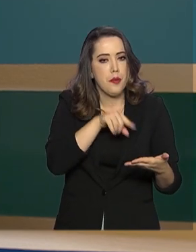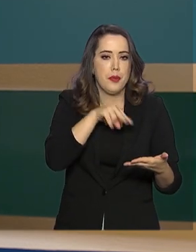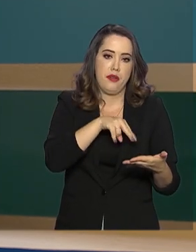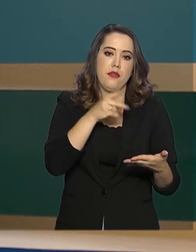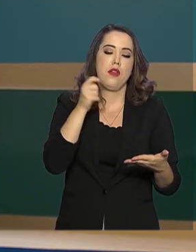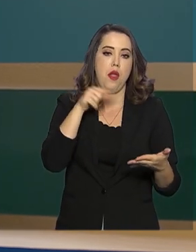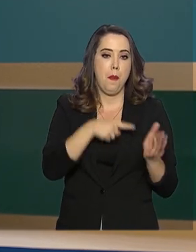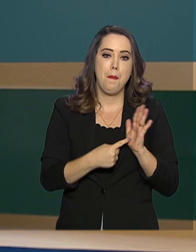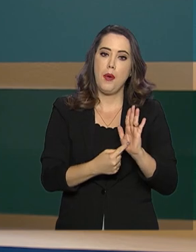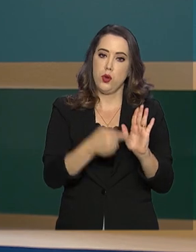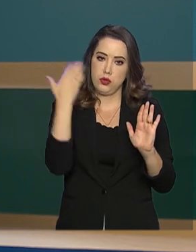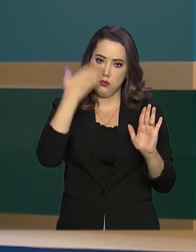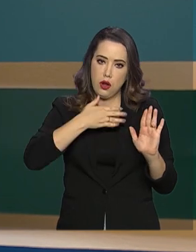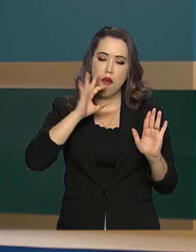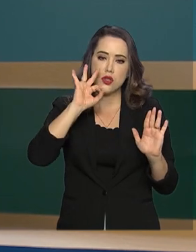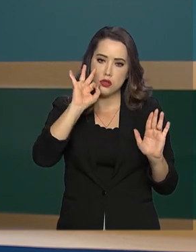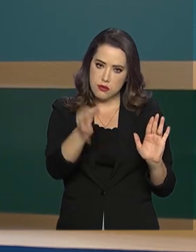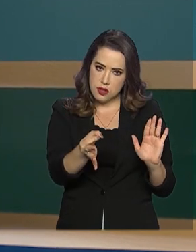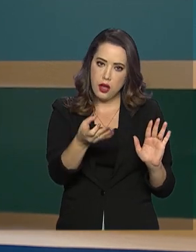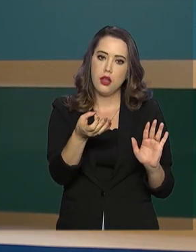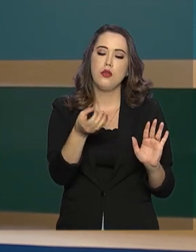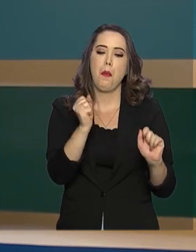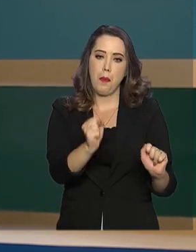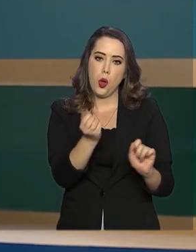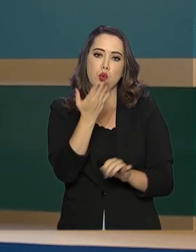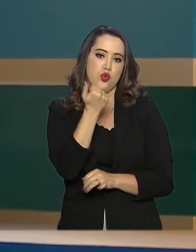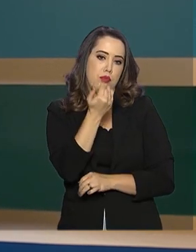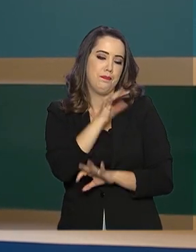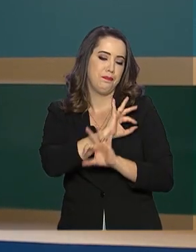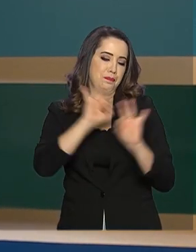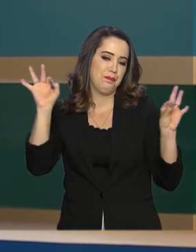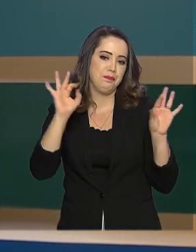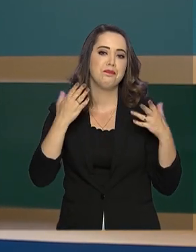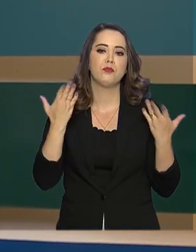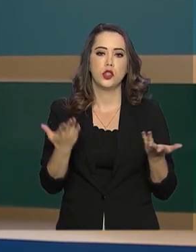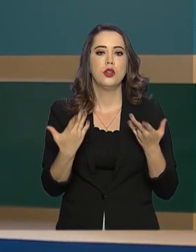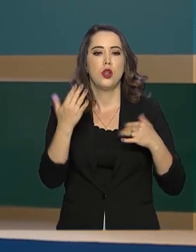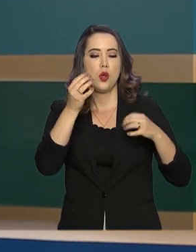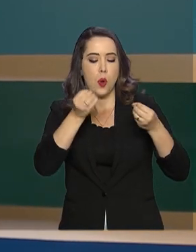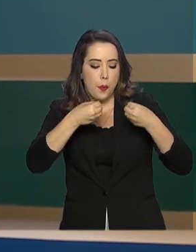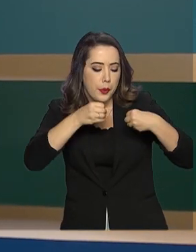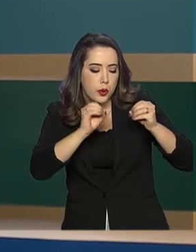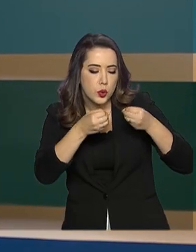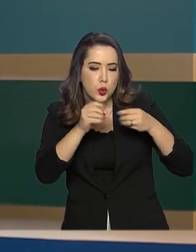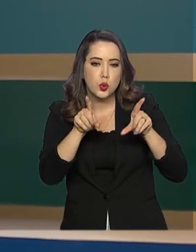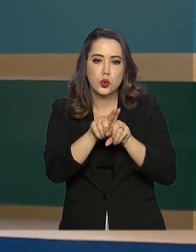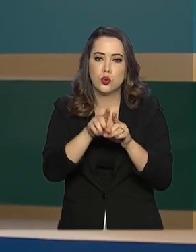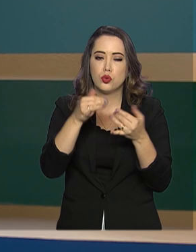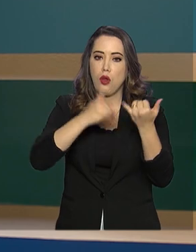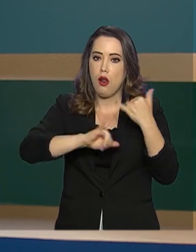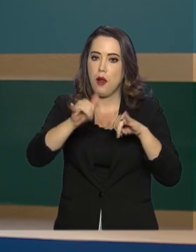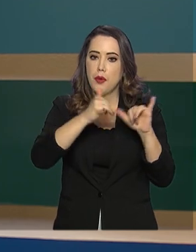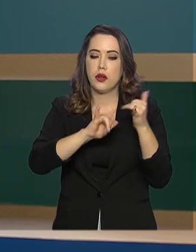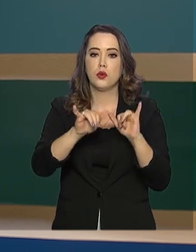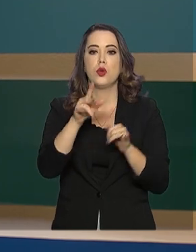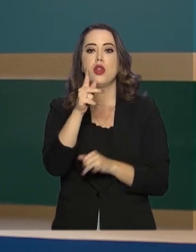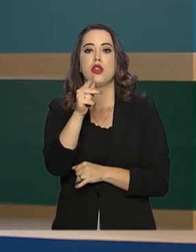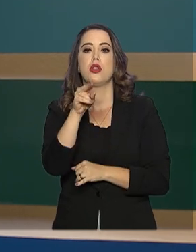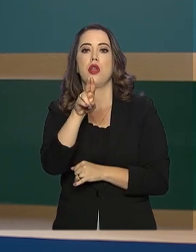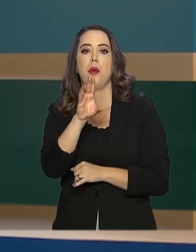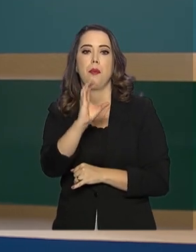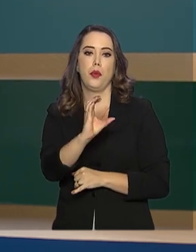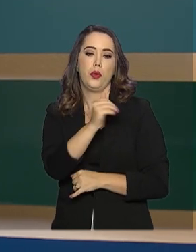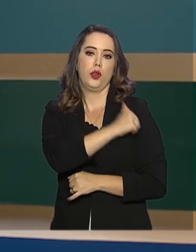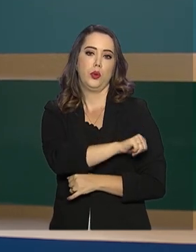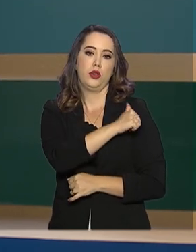óleo mostram que o produto está próprio para o consumo humano. A análise foi feita pelo Laboratório de Estudos Marinhos e Ambientais da PUC